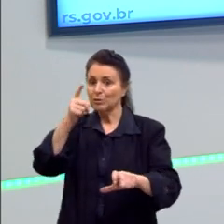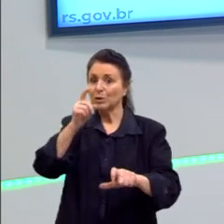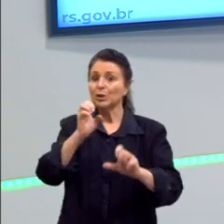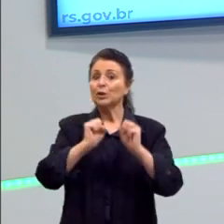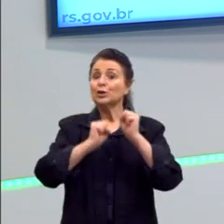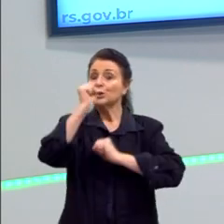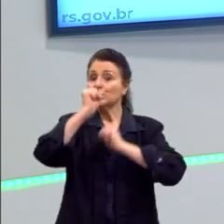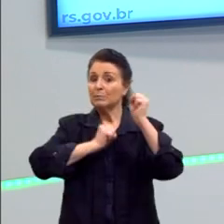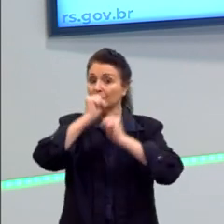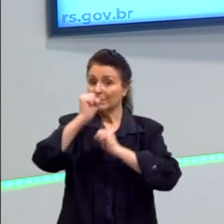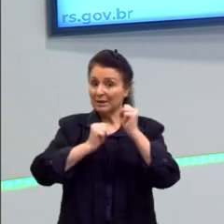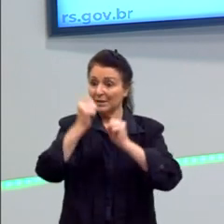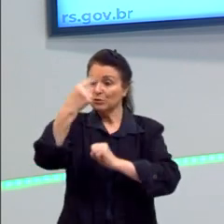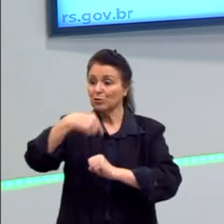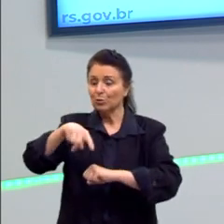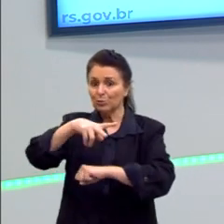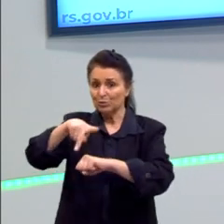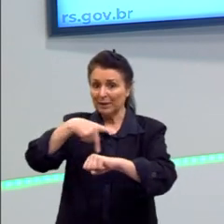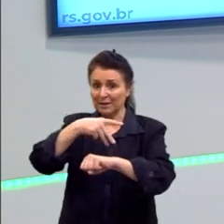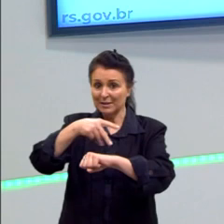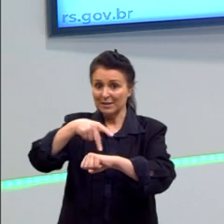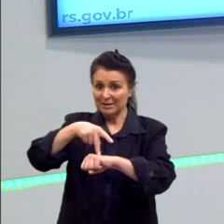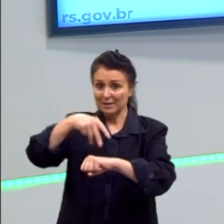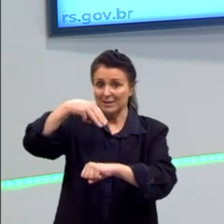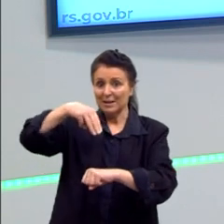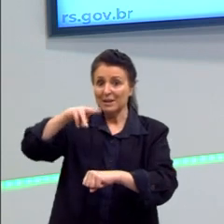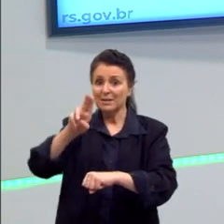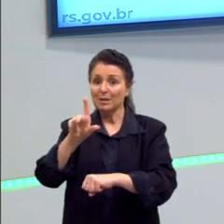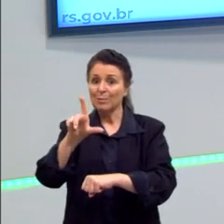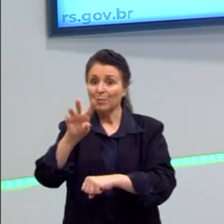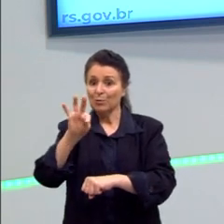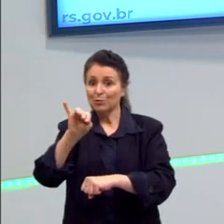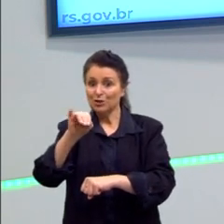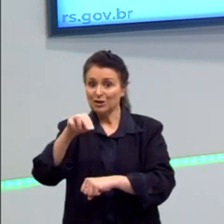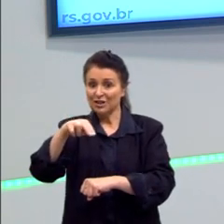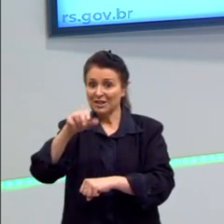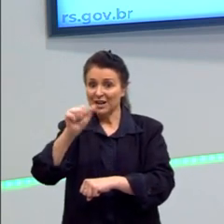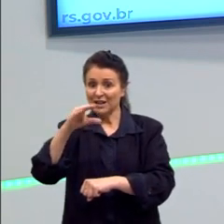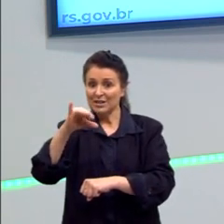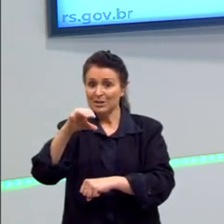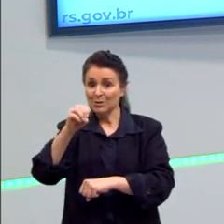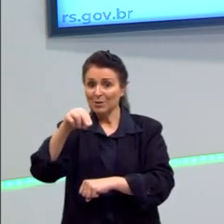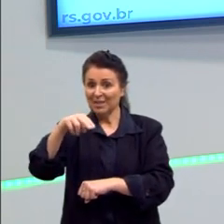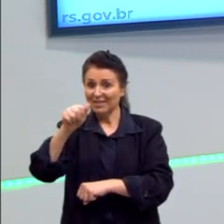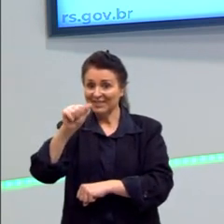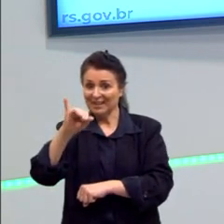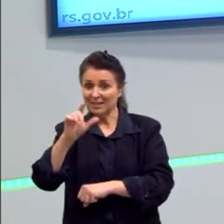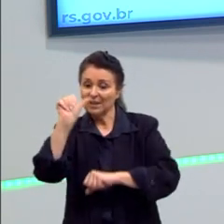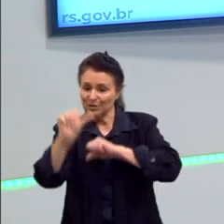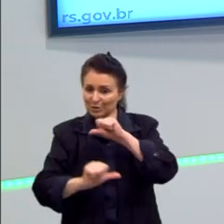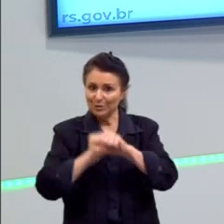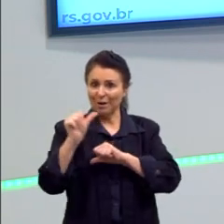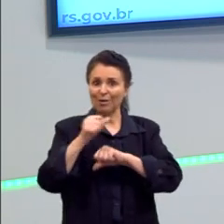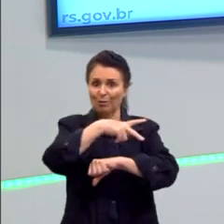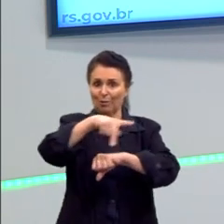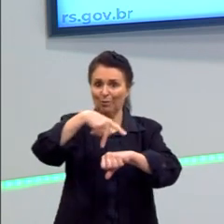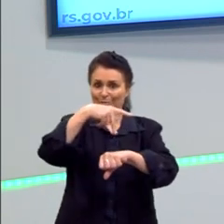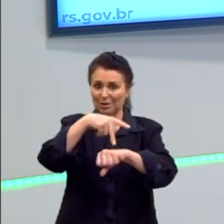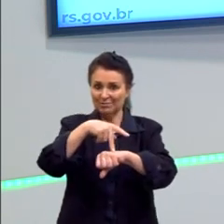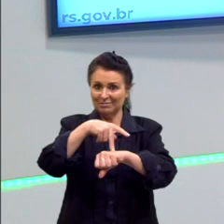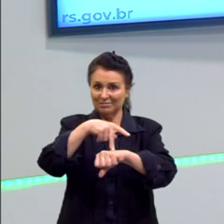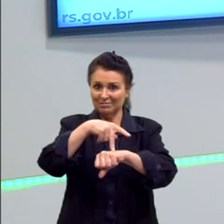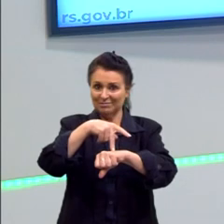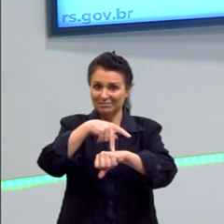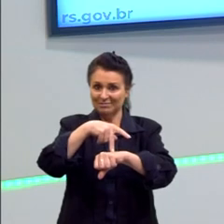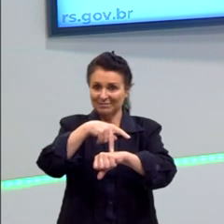fugir do país, tendo em vista que as multinacionais irão procurar países com salários menores. Então, país, outra